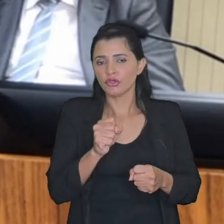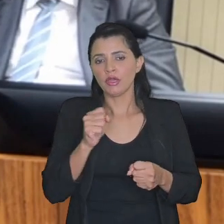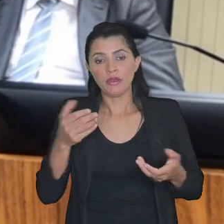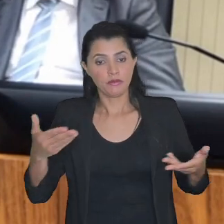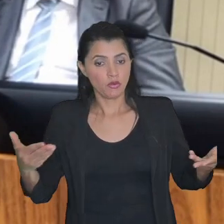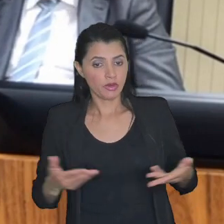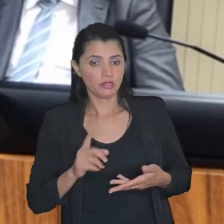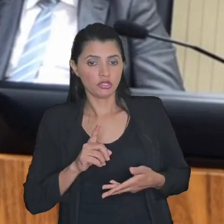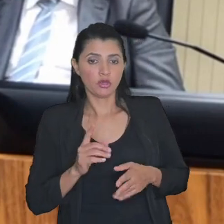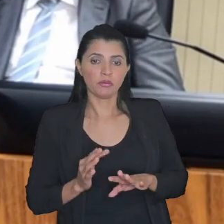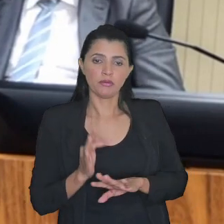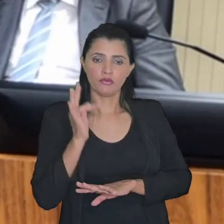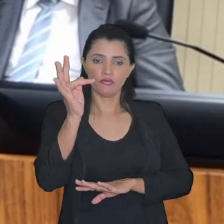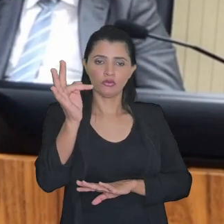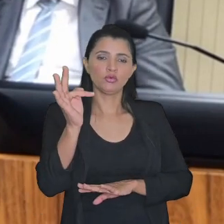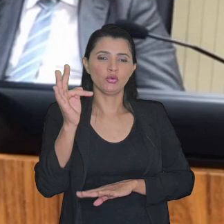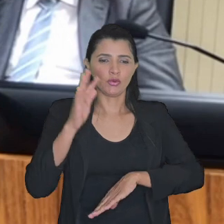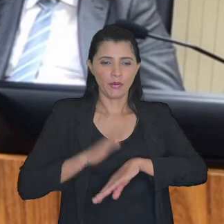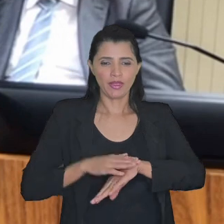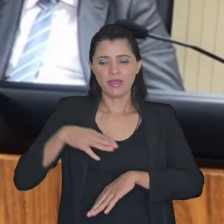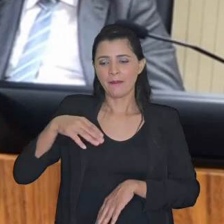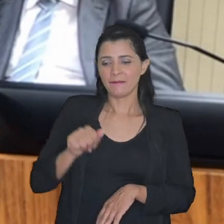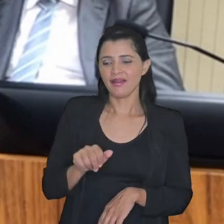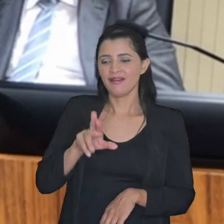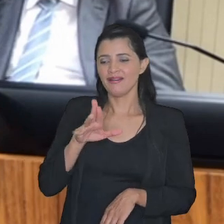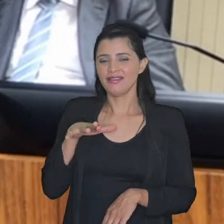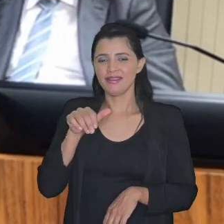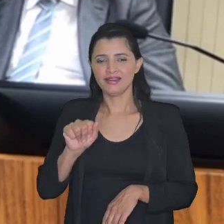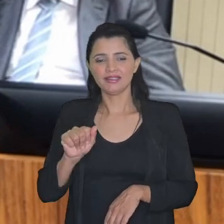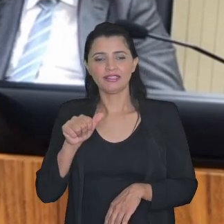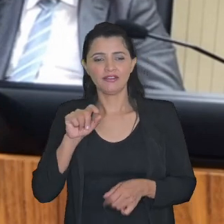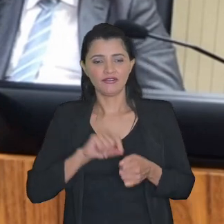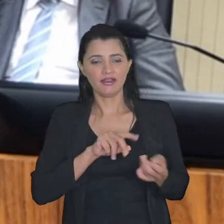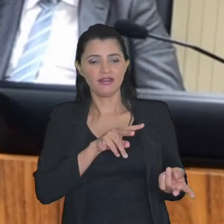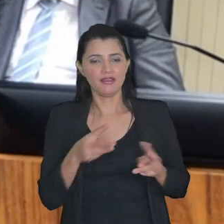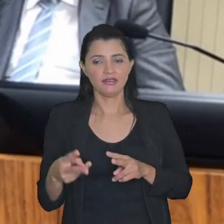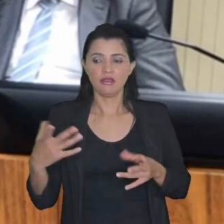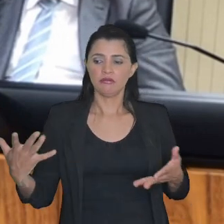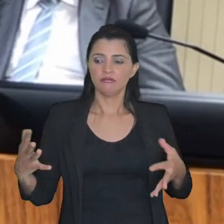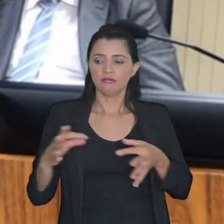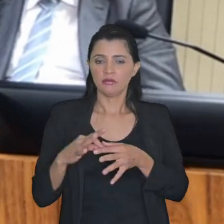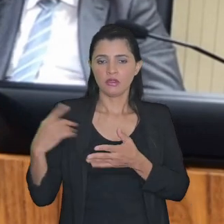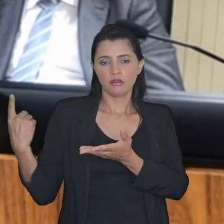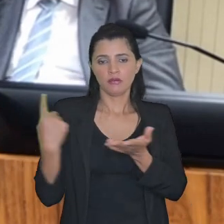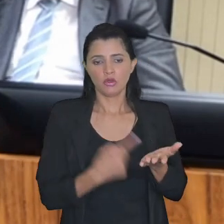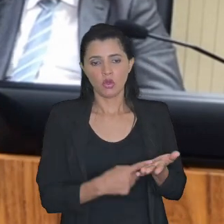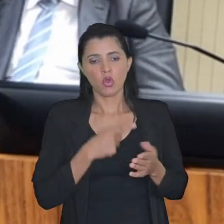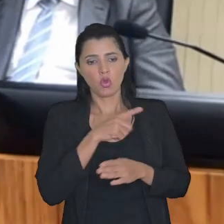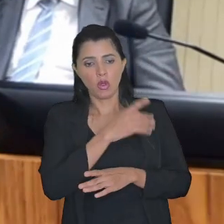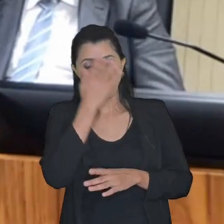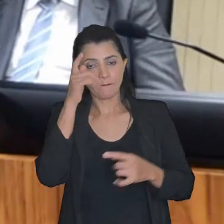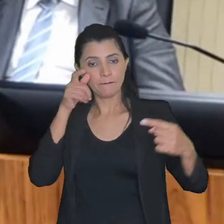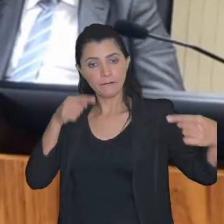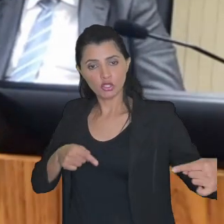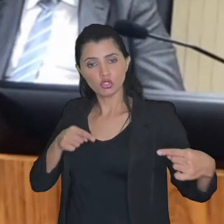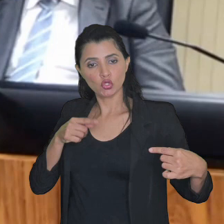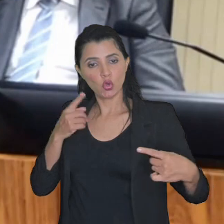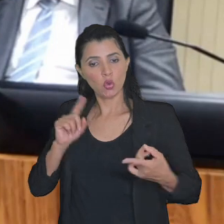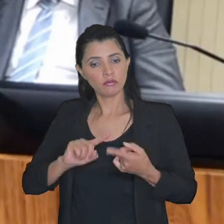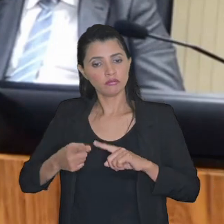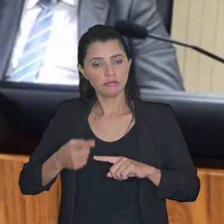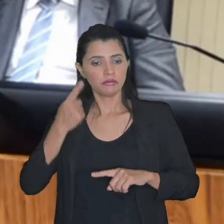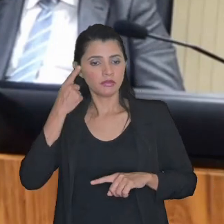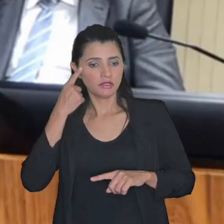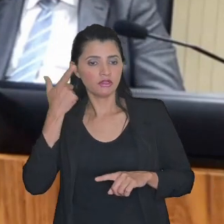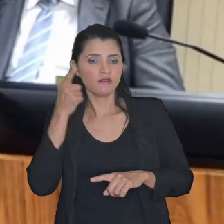para o presente mas para o futuro que quando a doutora Mariana faz transação hoje ela está casando lá com o contribuinte imaginando que vai